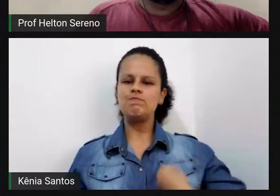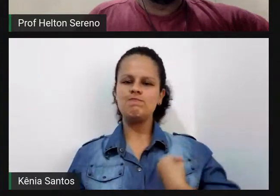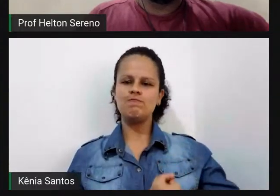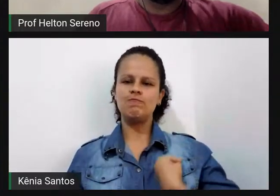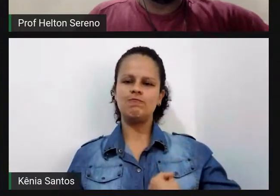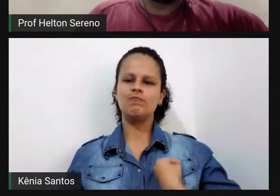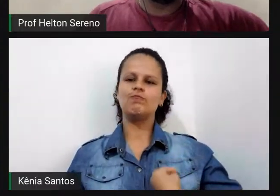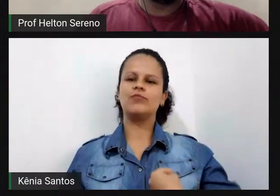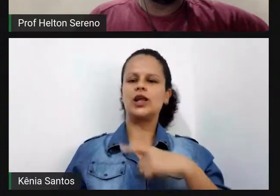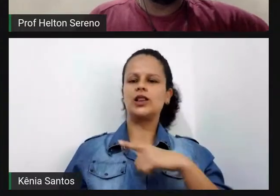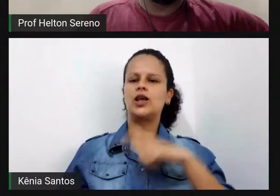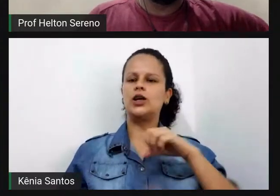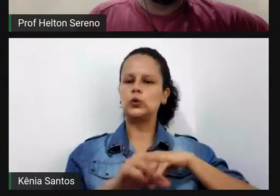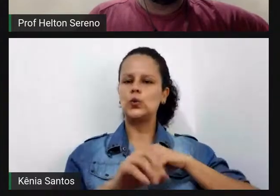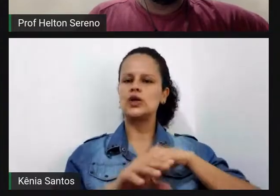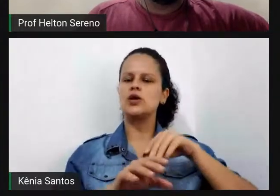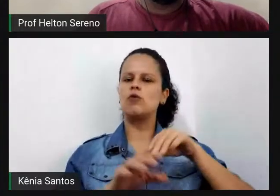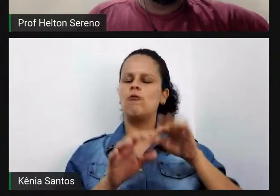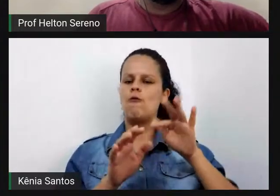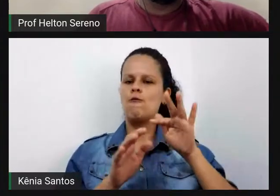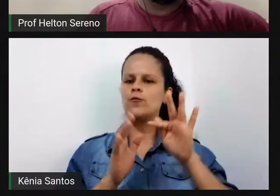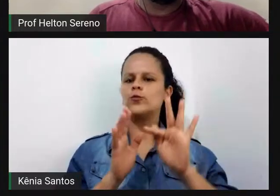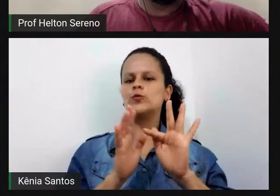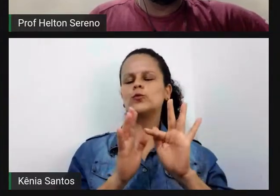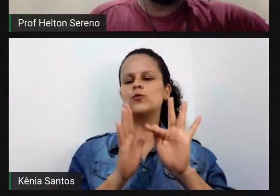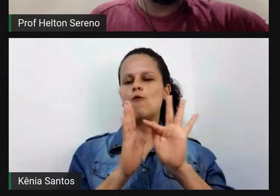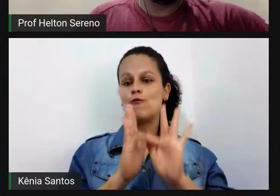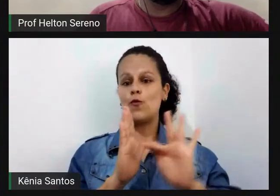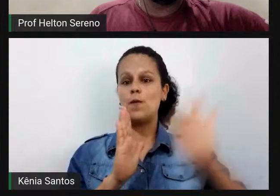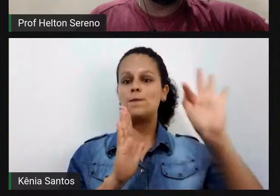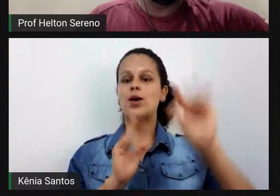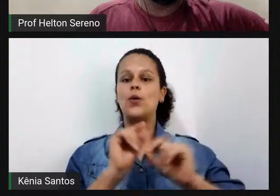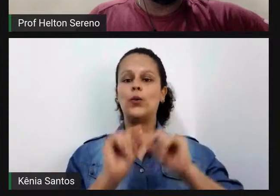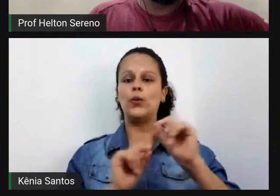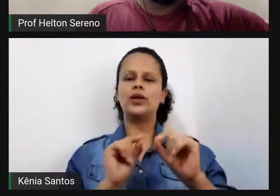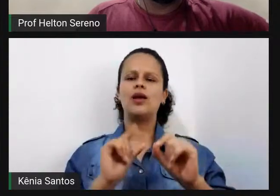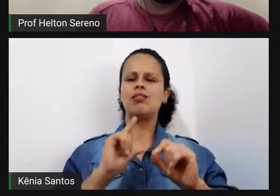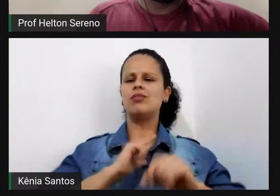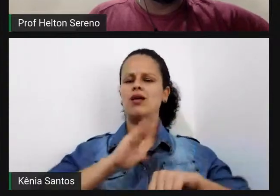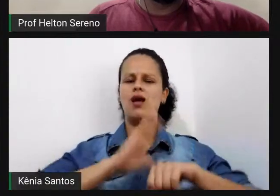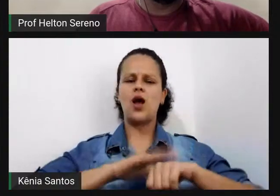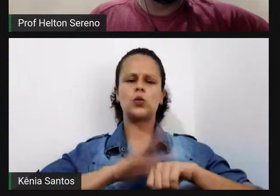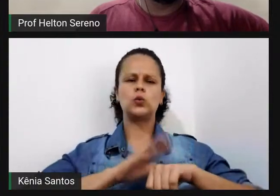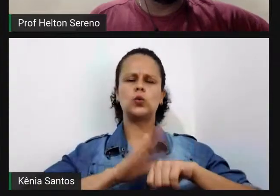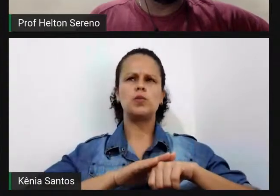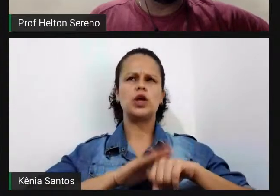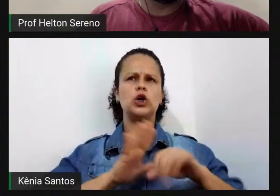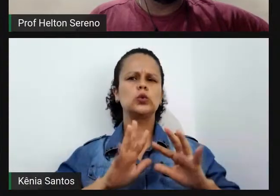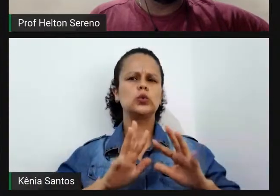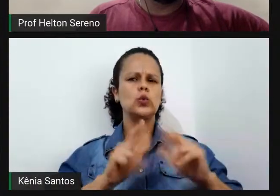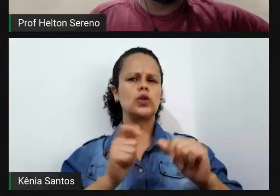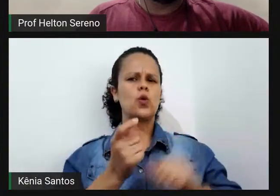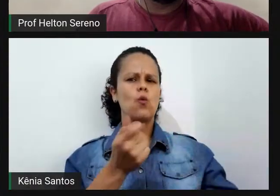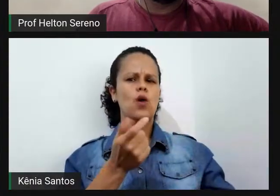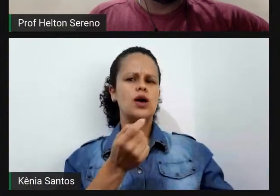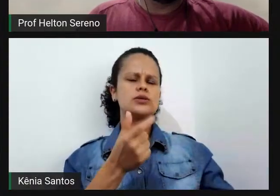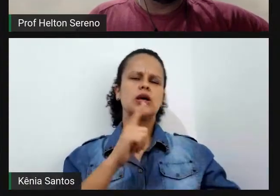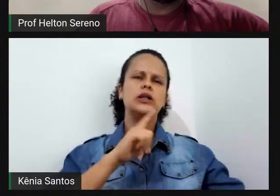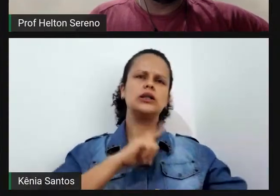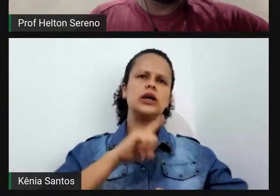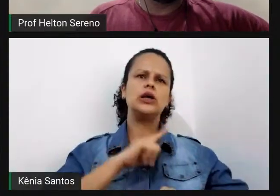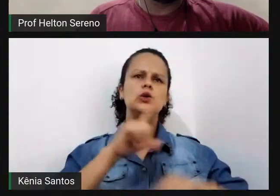formal aonde ele tem autonomia quase que total ele pode ter escolhas ele pode tomar